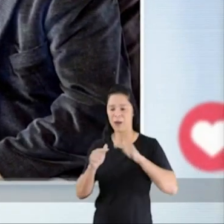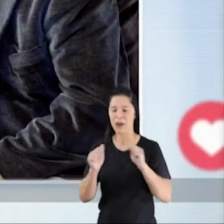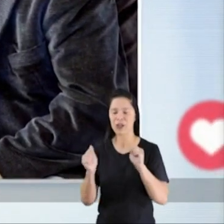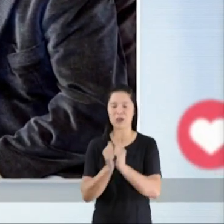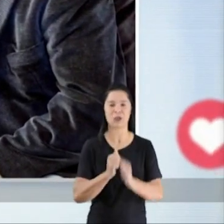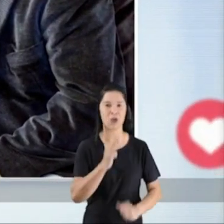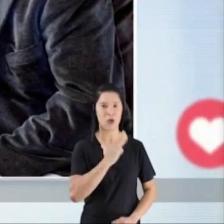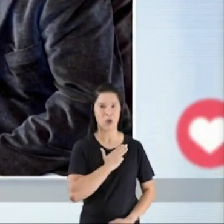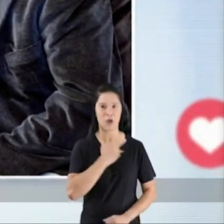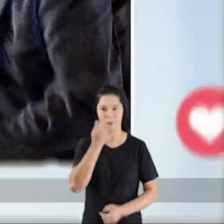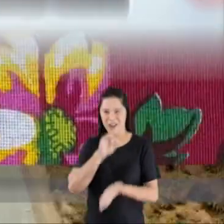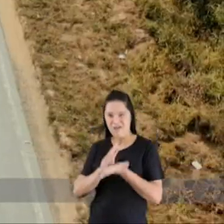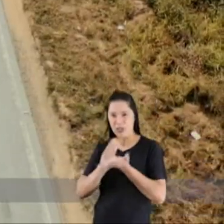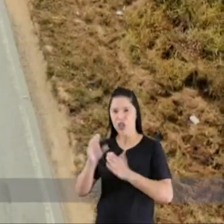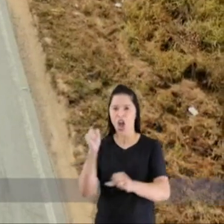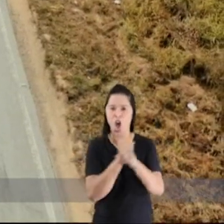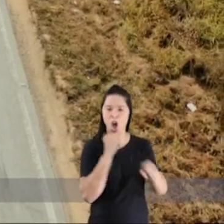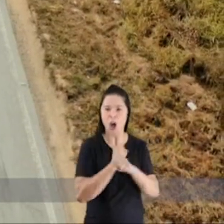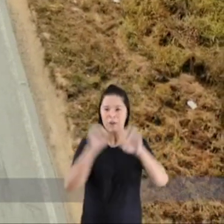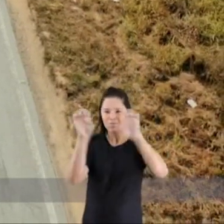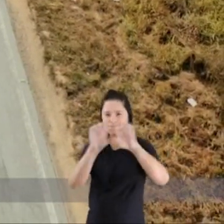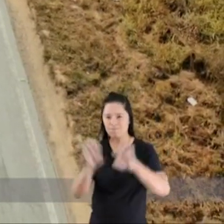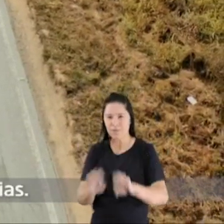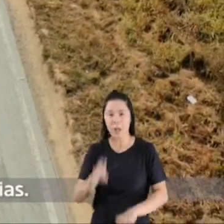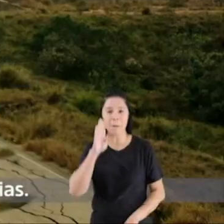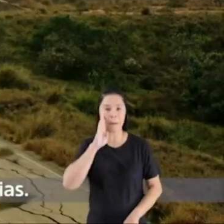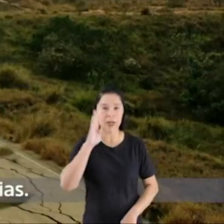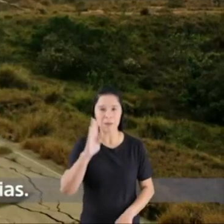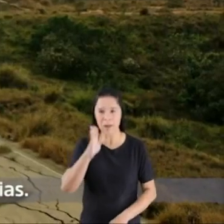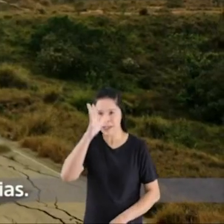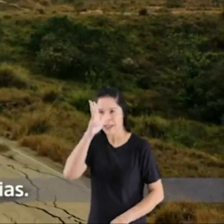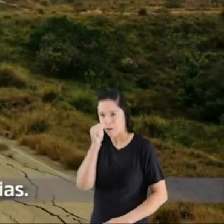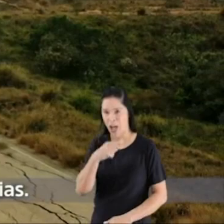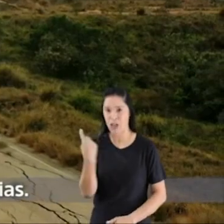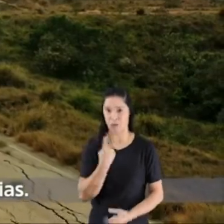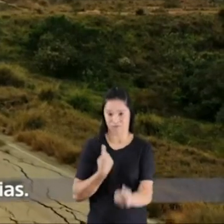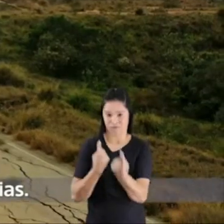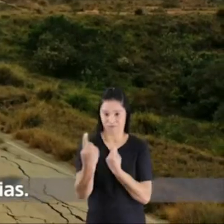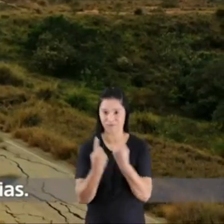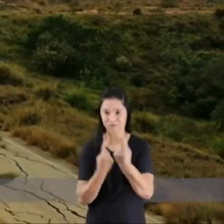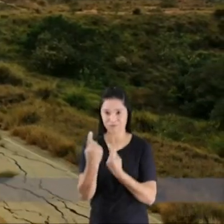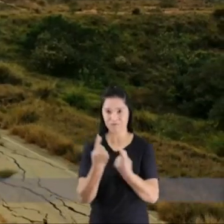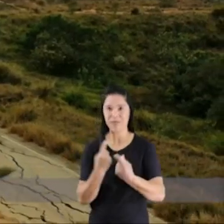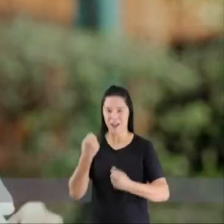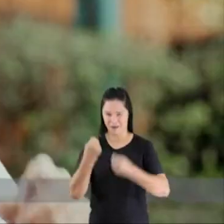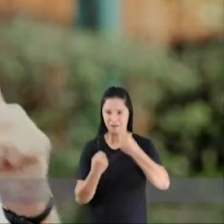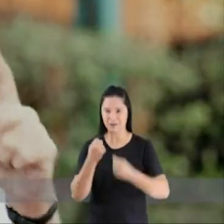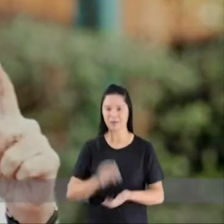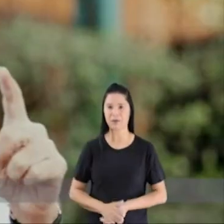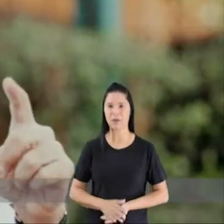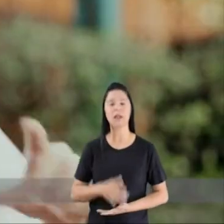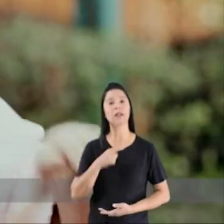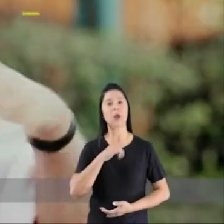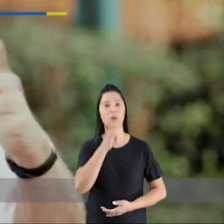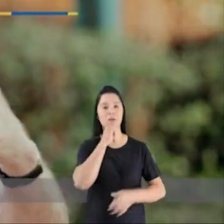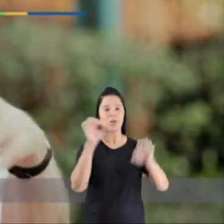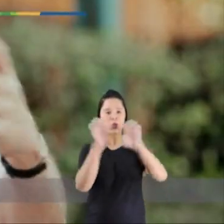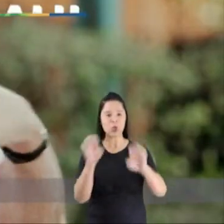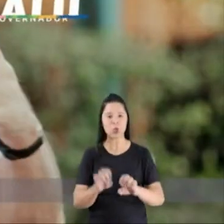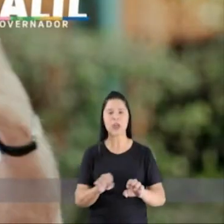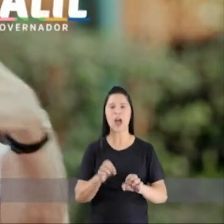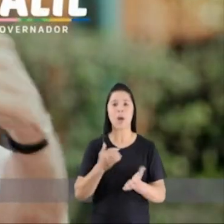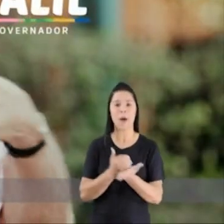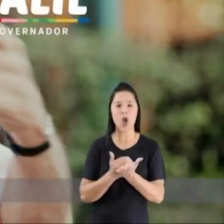junto com Lula para investir em obras de infraestrutura, como a recuperação das nossas rodovias. Então se colocar a